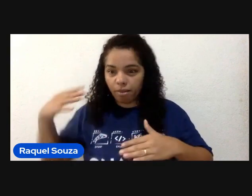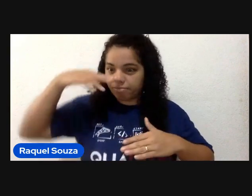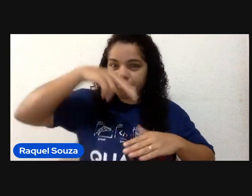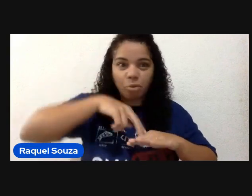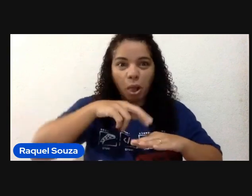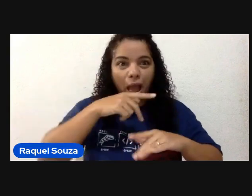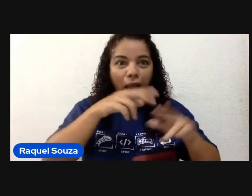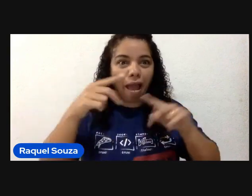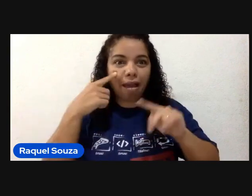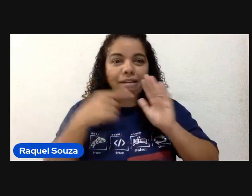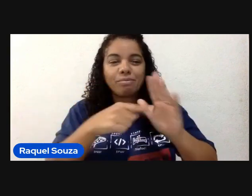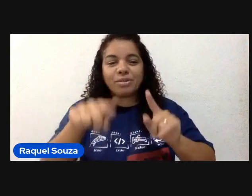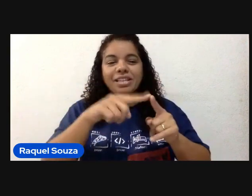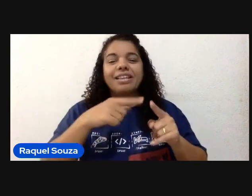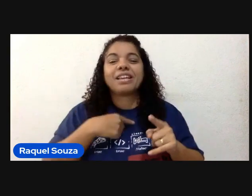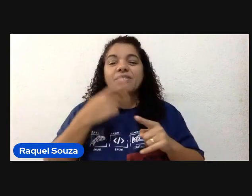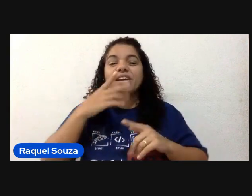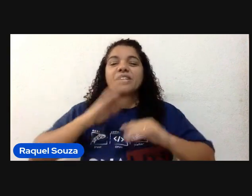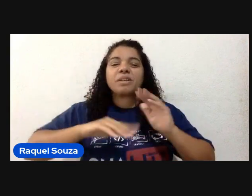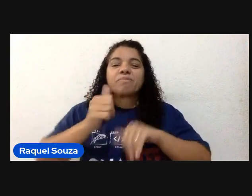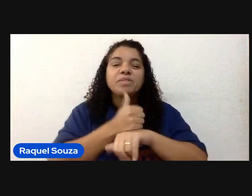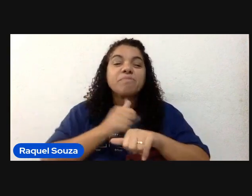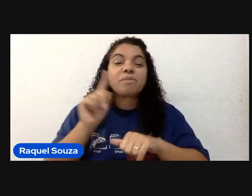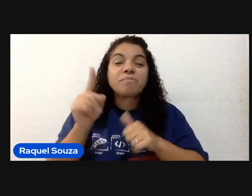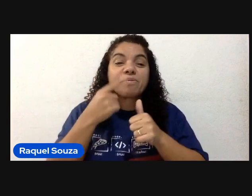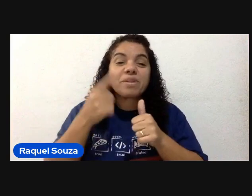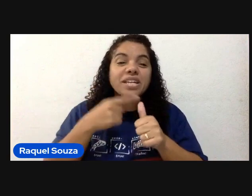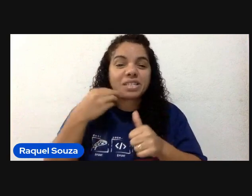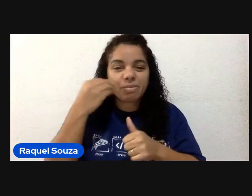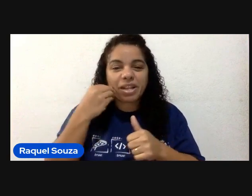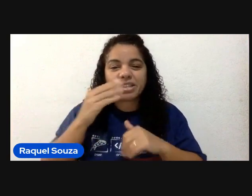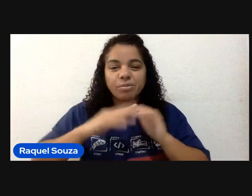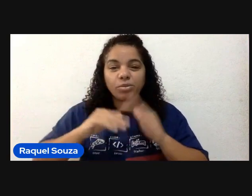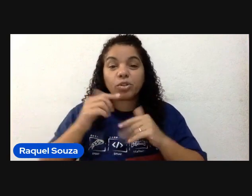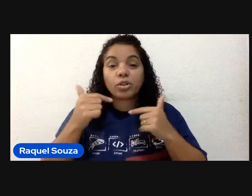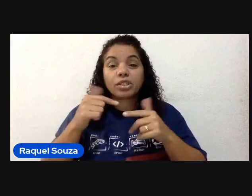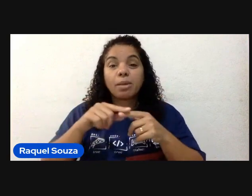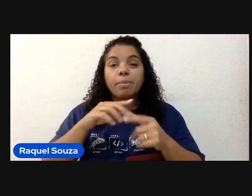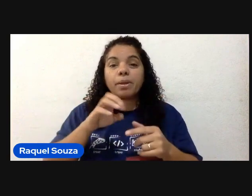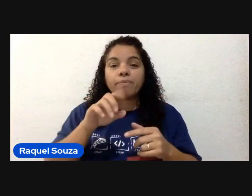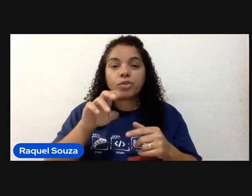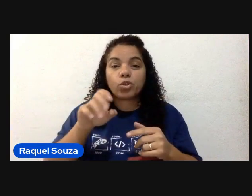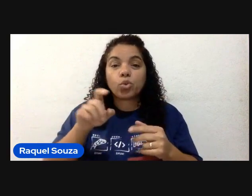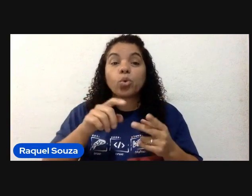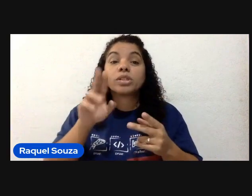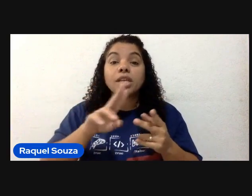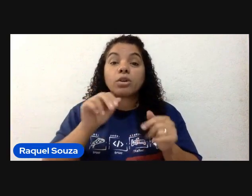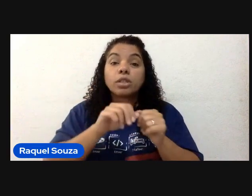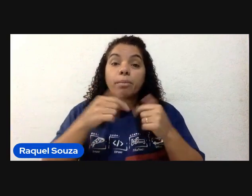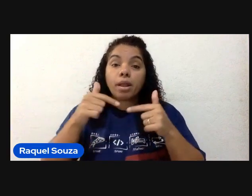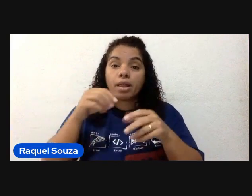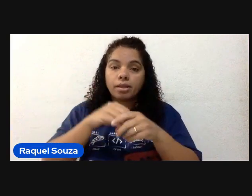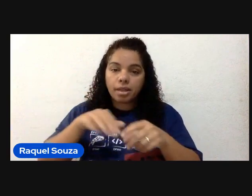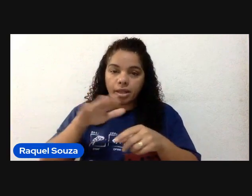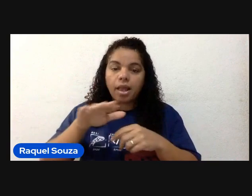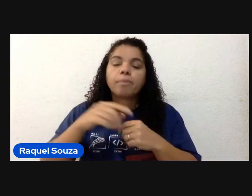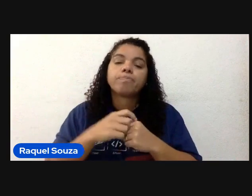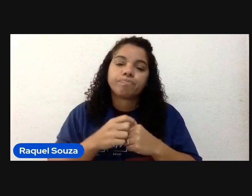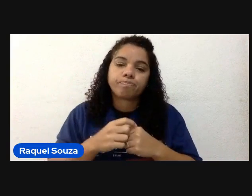Falando um pouco sobre a minha carreira, Sobre a experiência profissional. Eu trabalhei primeiramente na Edu, eu comecei como desenvolvedor. Então, eu tenho um background